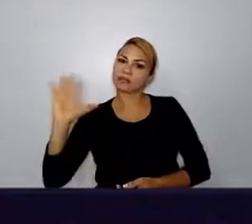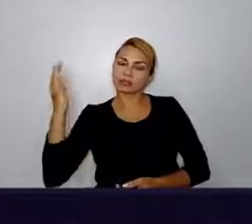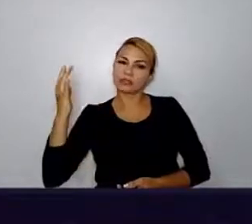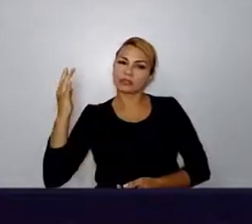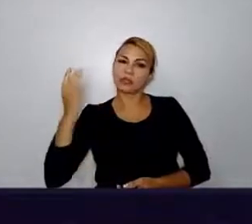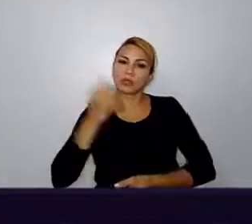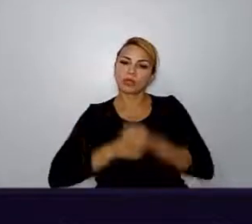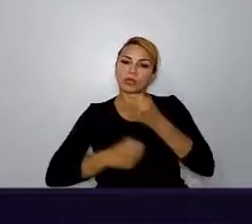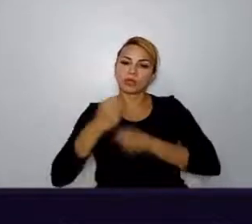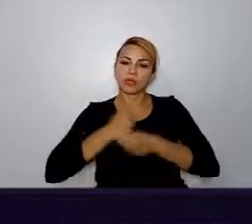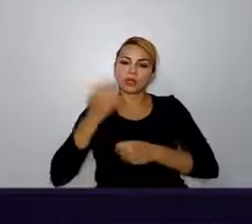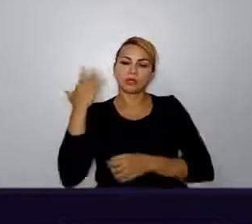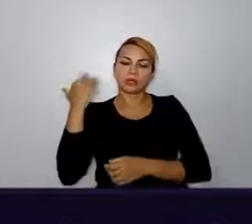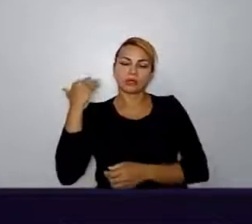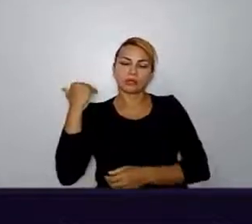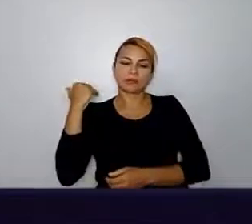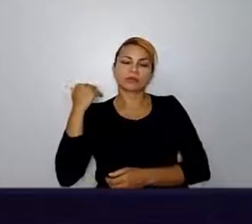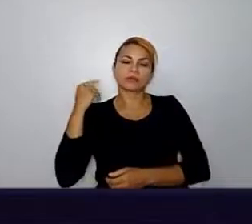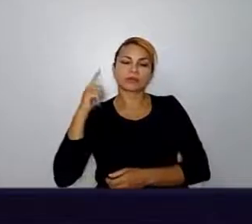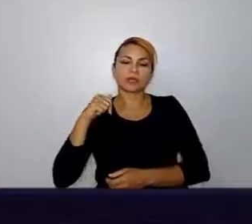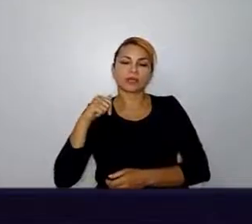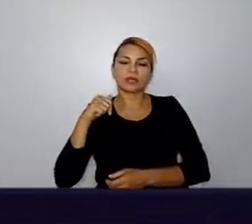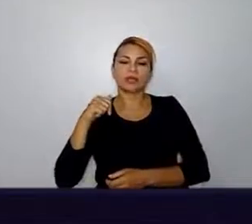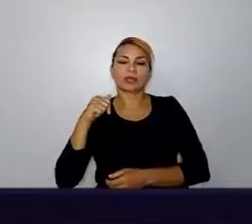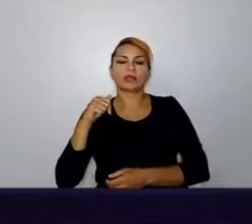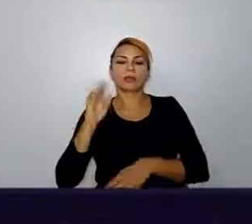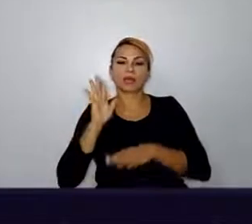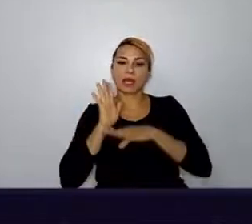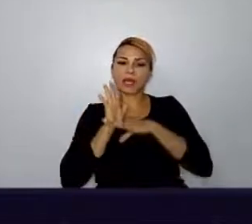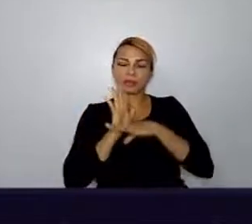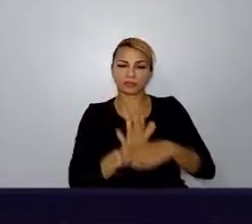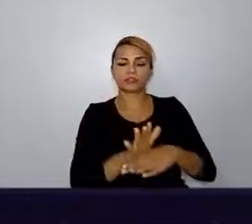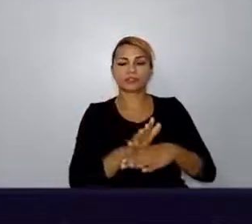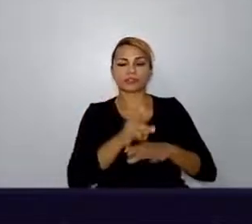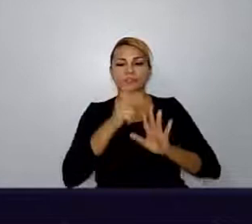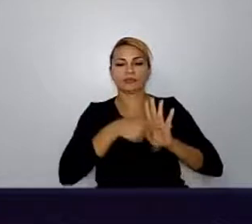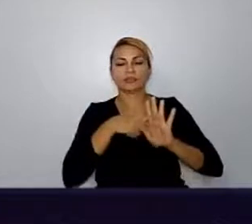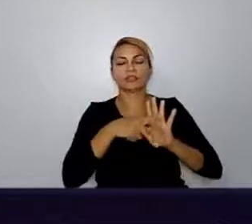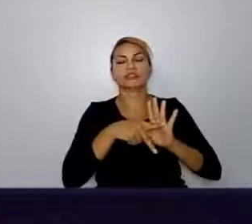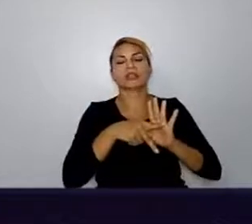eu estava colaborando num projeto OpenSense para o meu trabalho